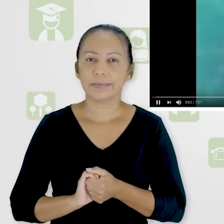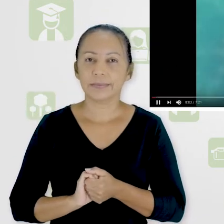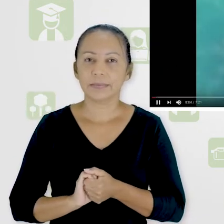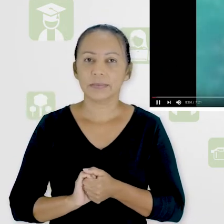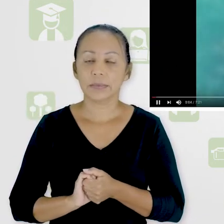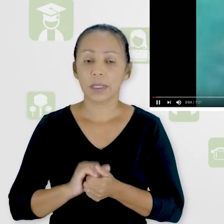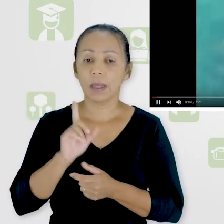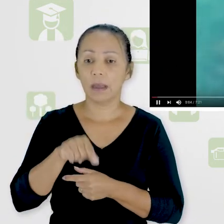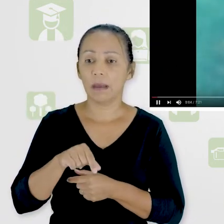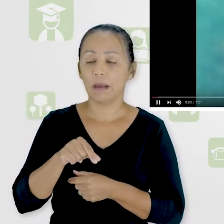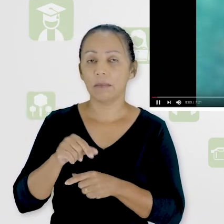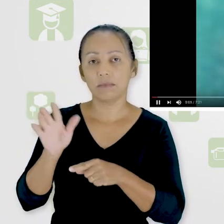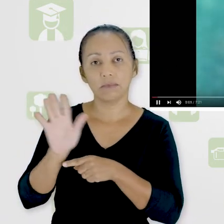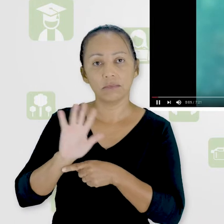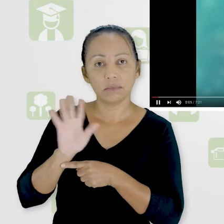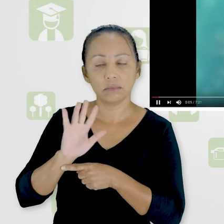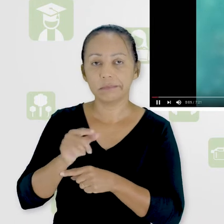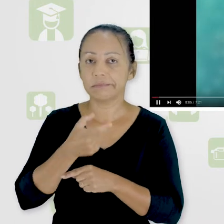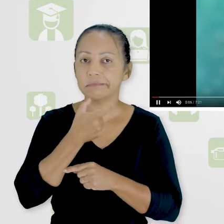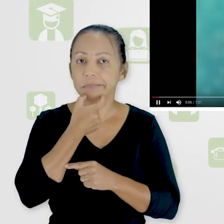está em inglês, tá certo?